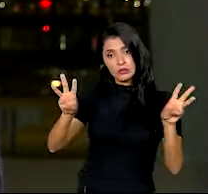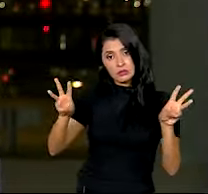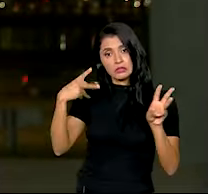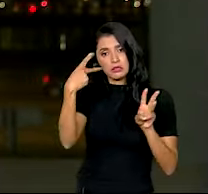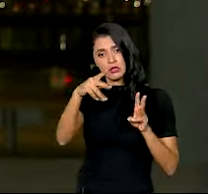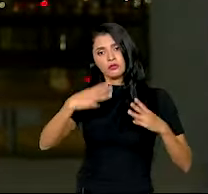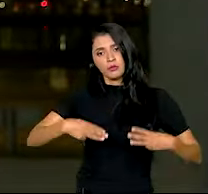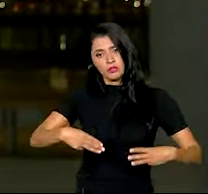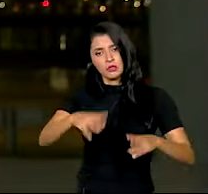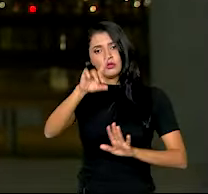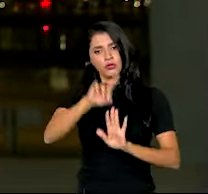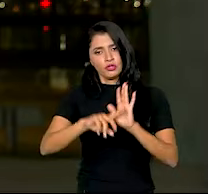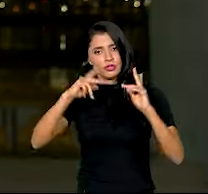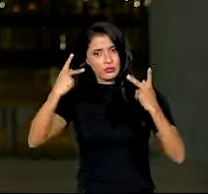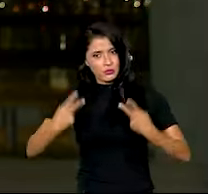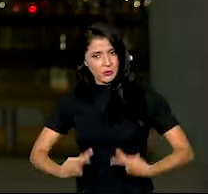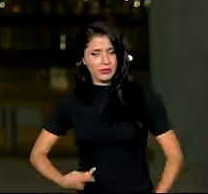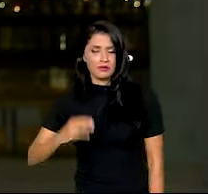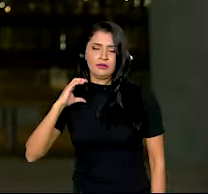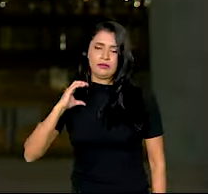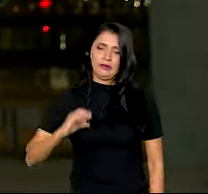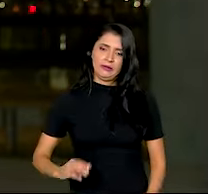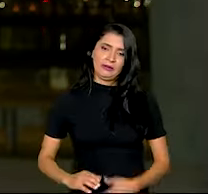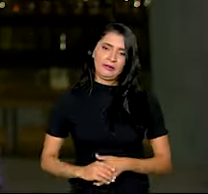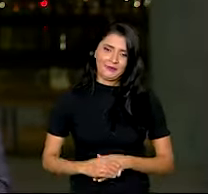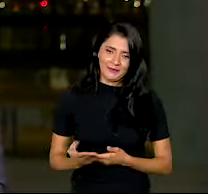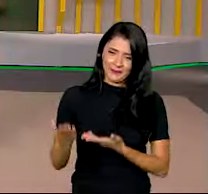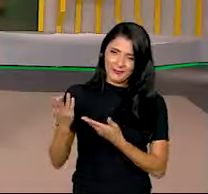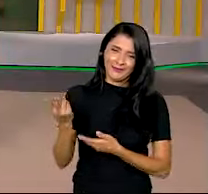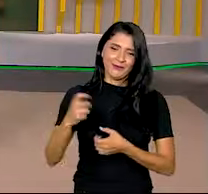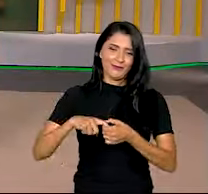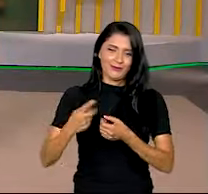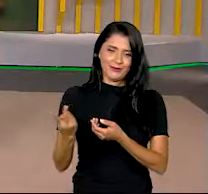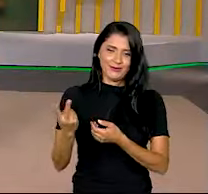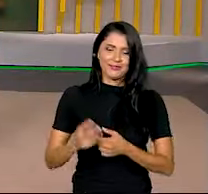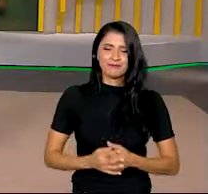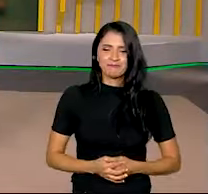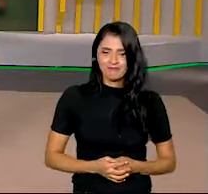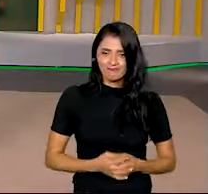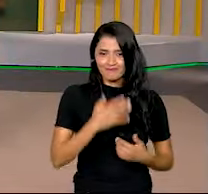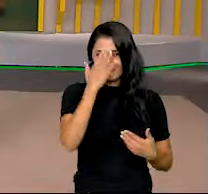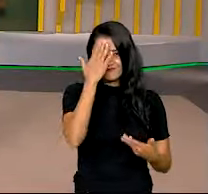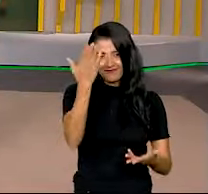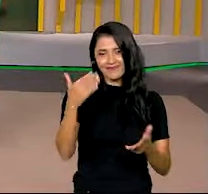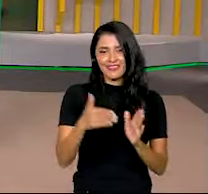do Ministério dos Direitos Humanos e da Cidadania. Robertiano. Obrigado, Pablo. Até a próxima. Obrigado.